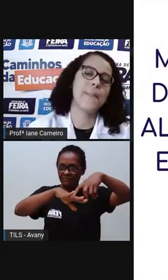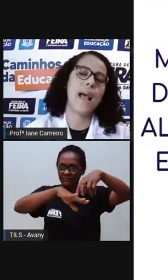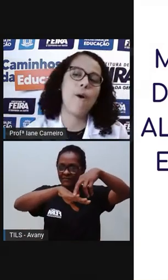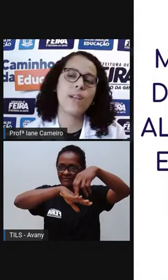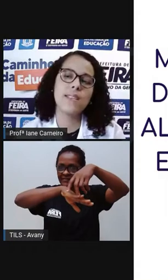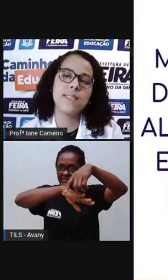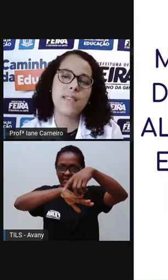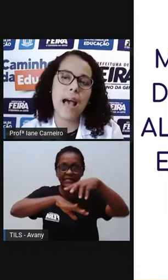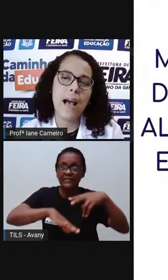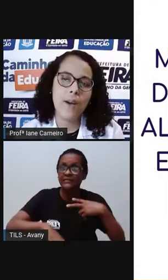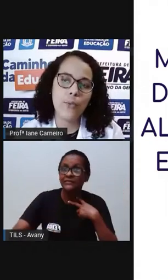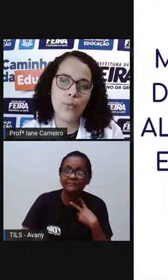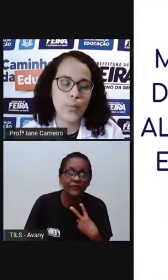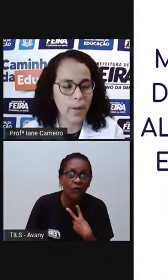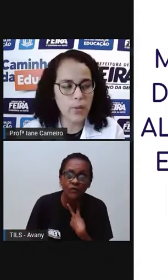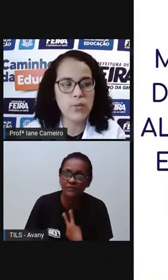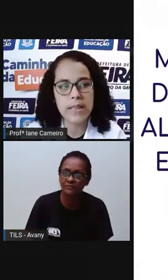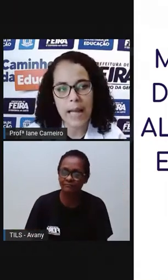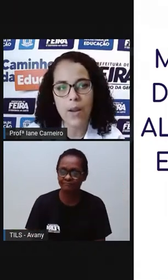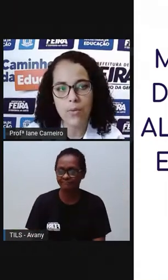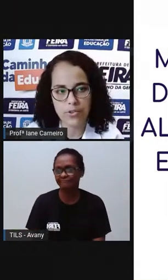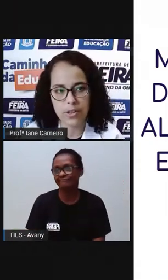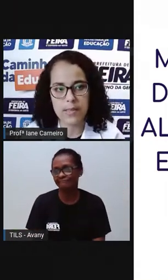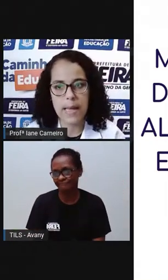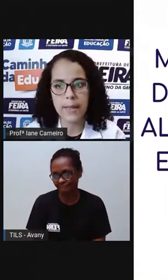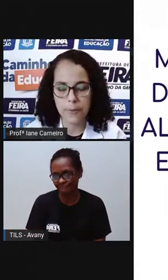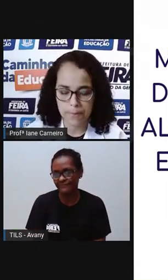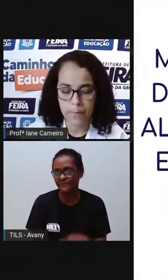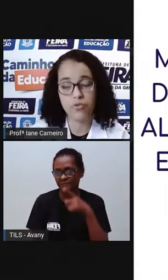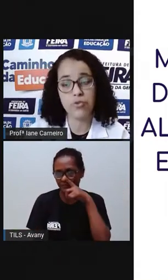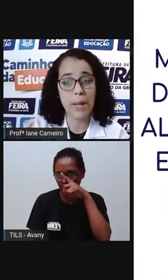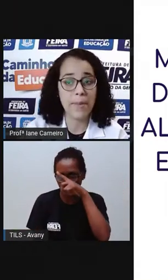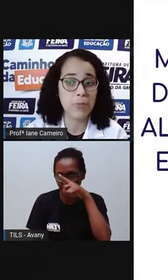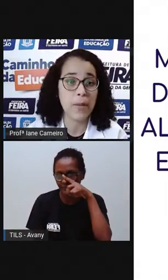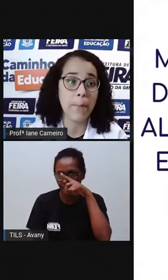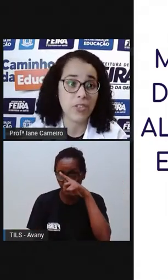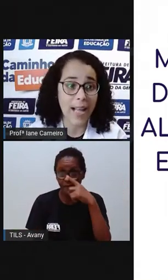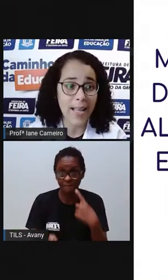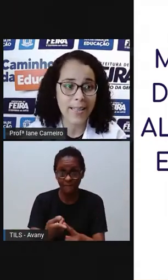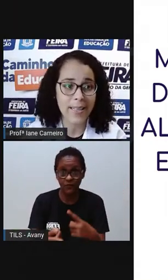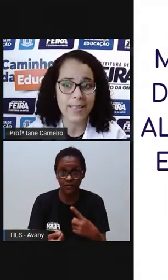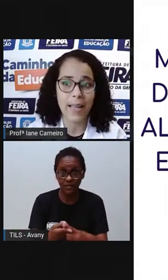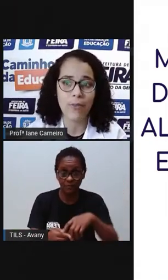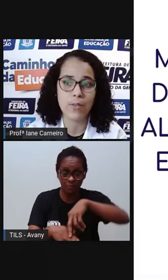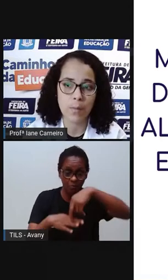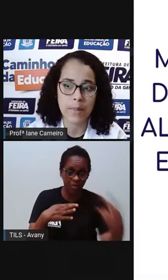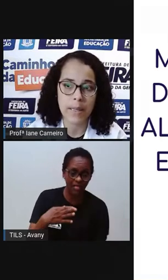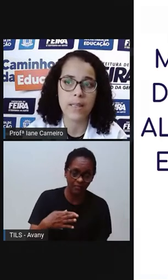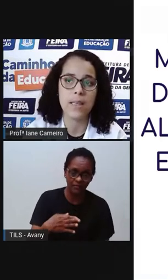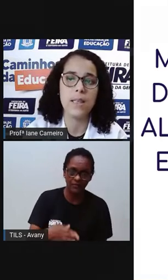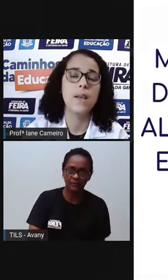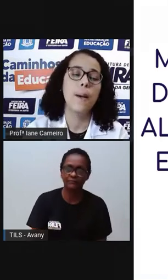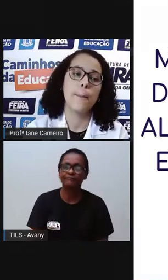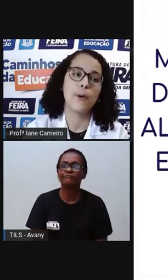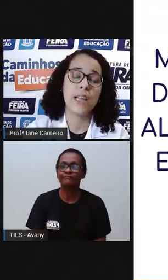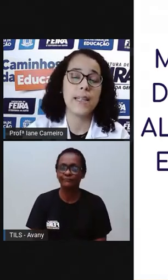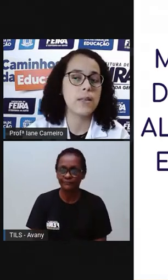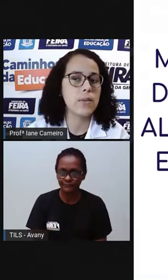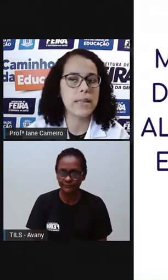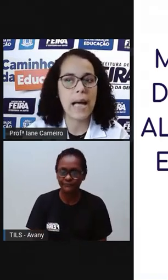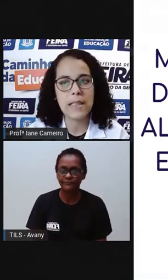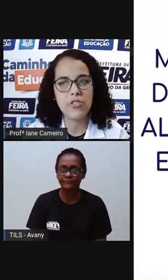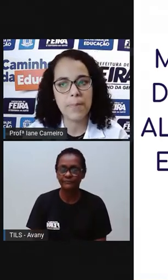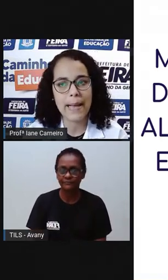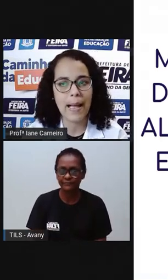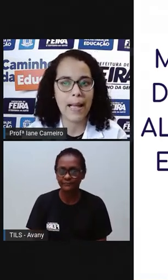pra alcançar o produto que tá longe, tá certo? Justamente porque pode cair, né, quando subir aqui, pode cair,